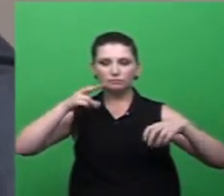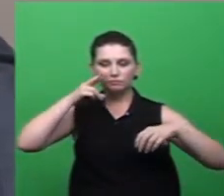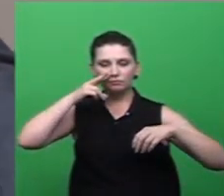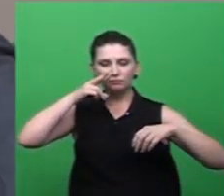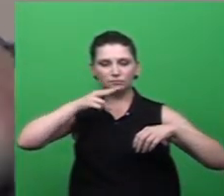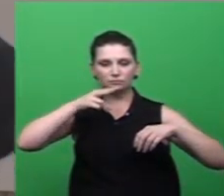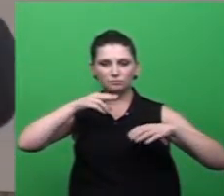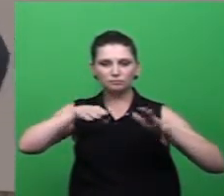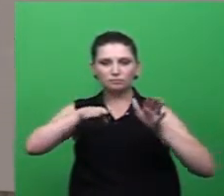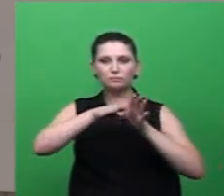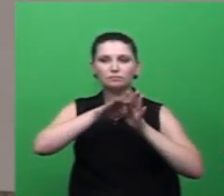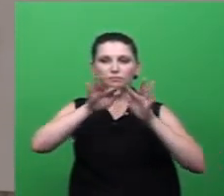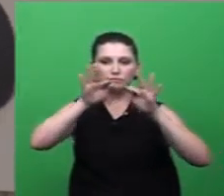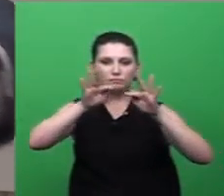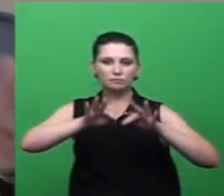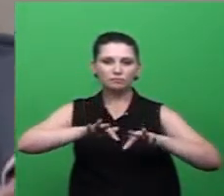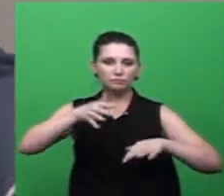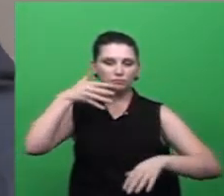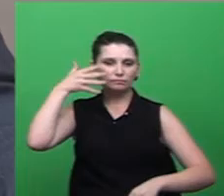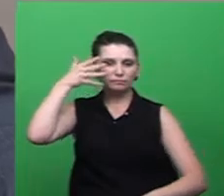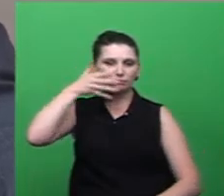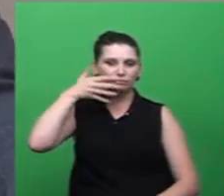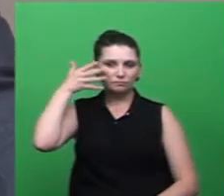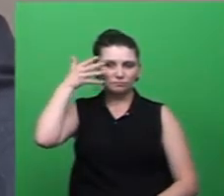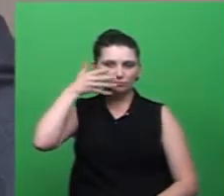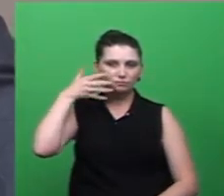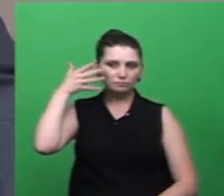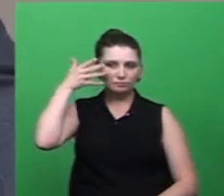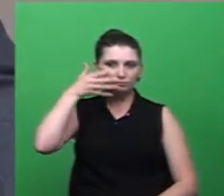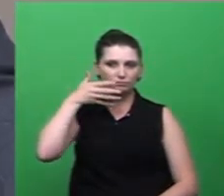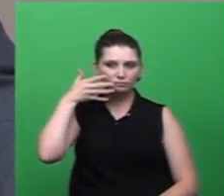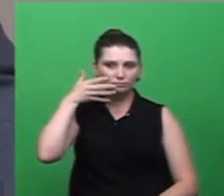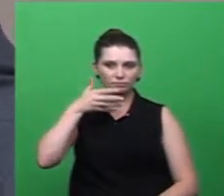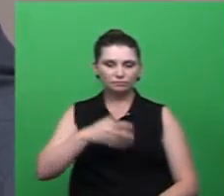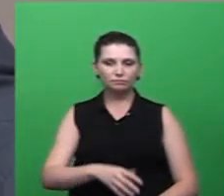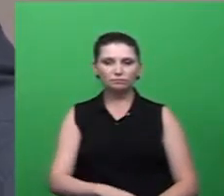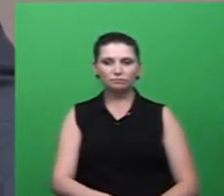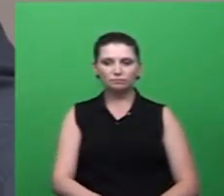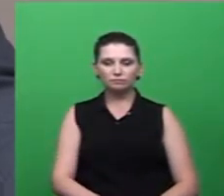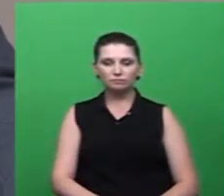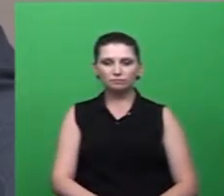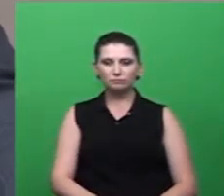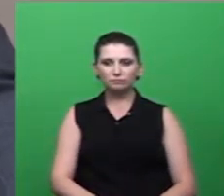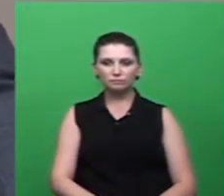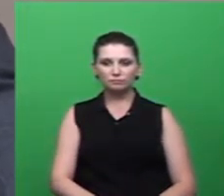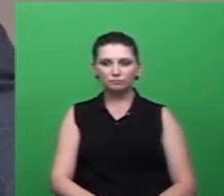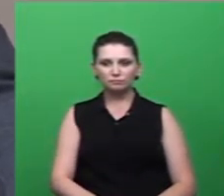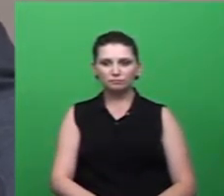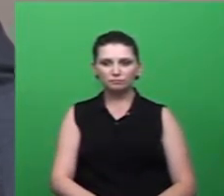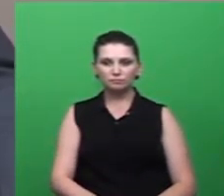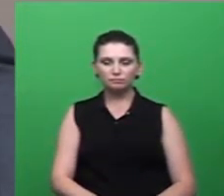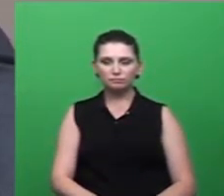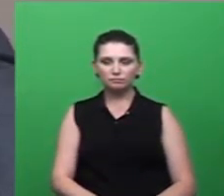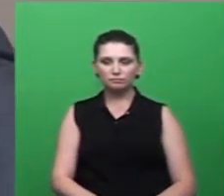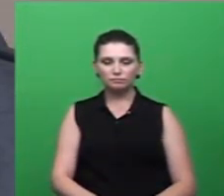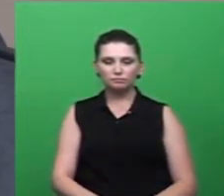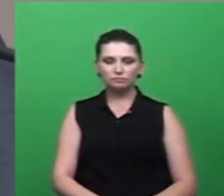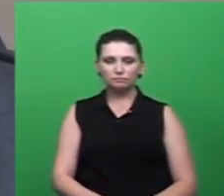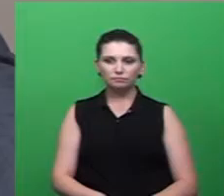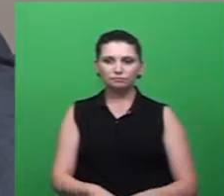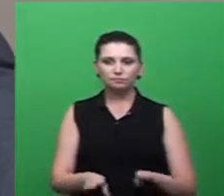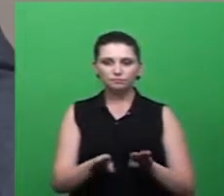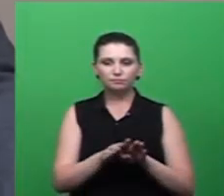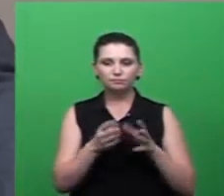final praticamente até o final porque depois nós tínhamos aqui a sessão e viria aqui dar os parabéns não